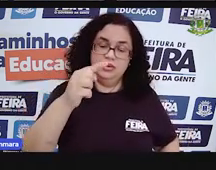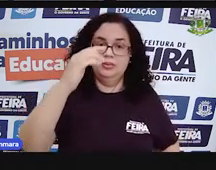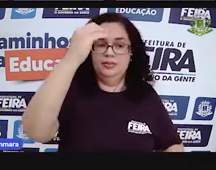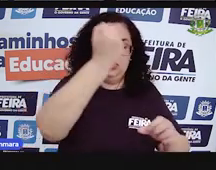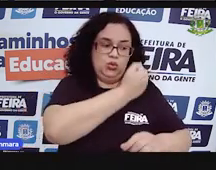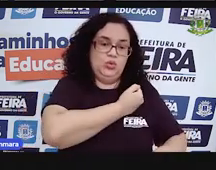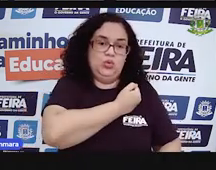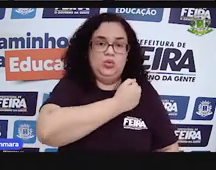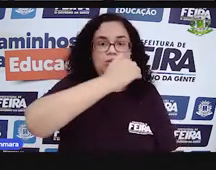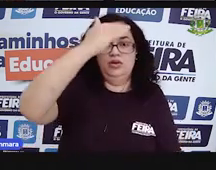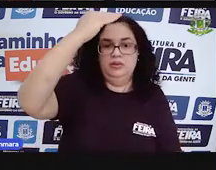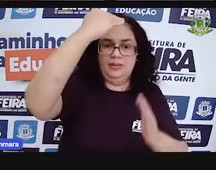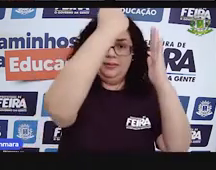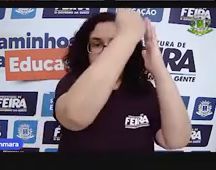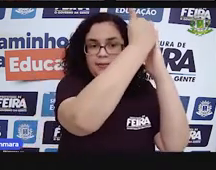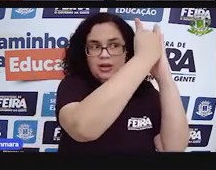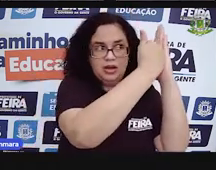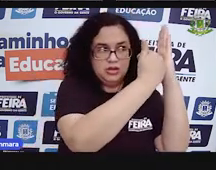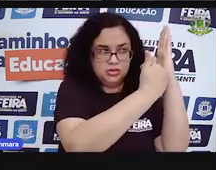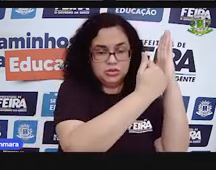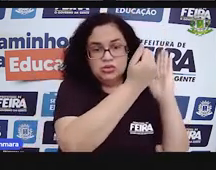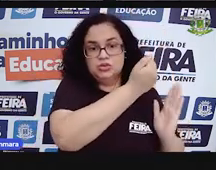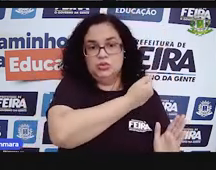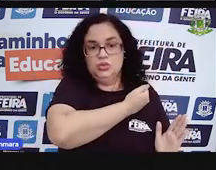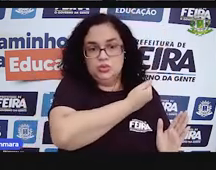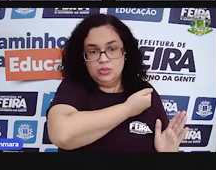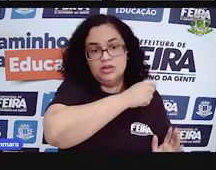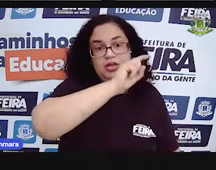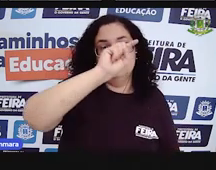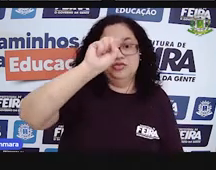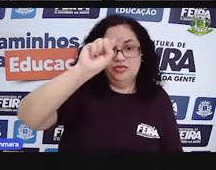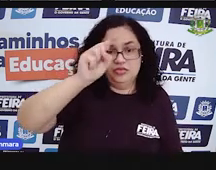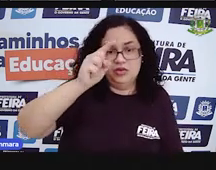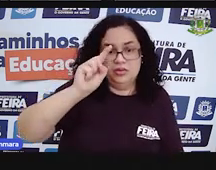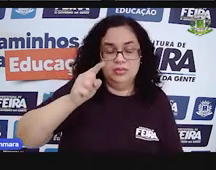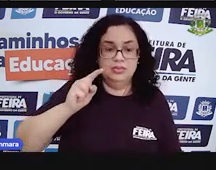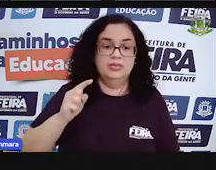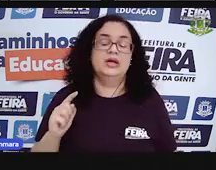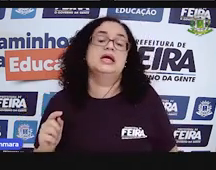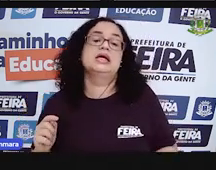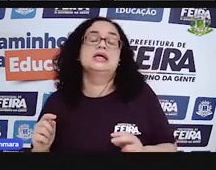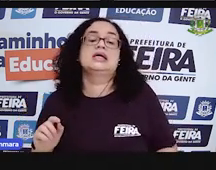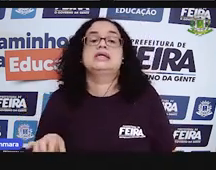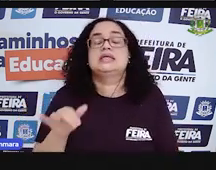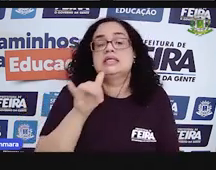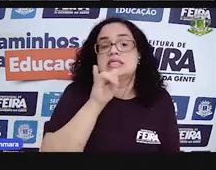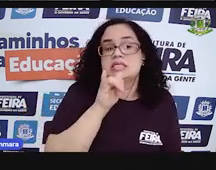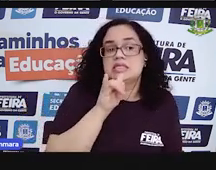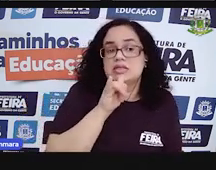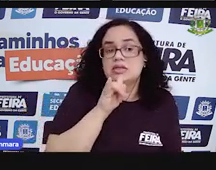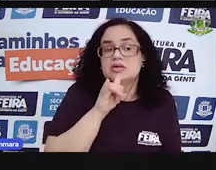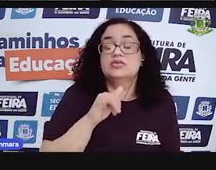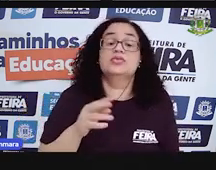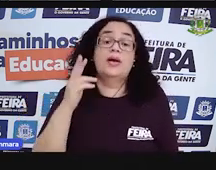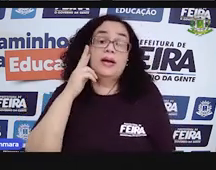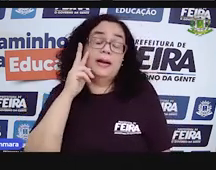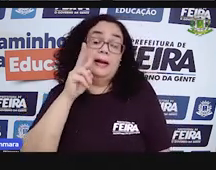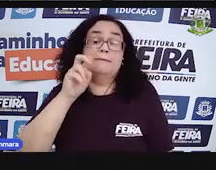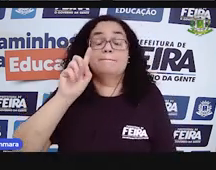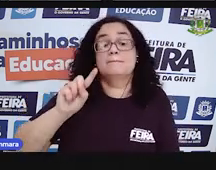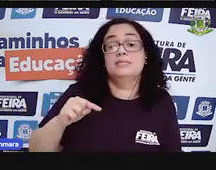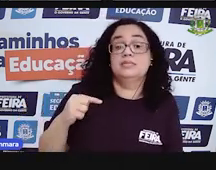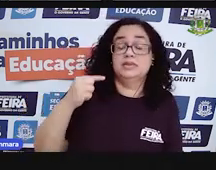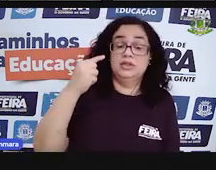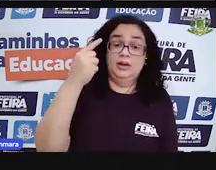vírgula embaixo de vírgula. Ó. Quer ver só? Olha aqui para essa conta, ó. Veja que depois